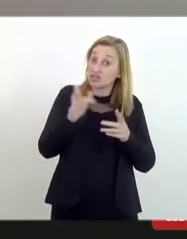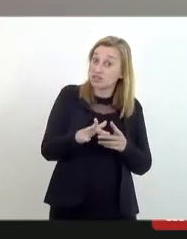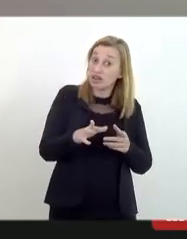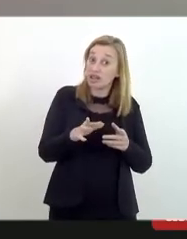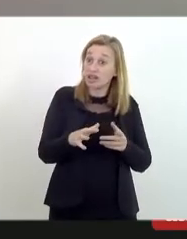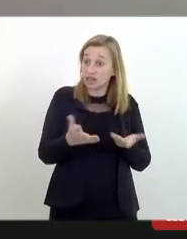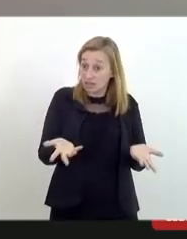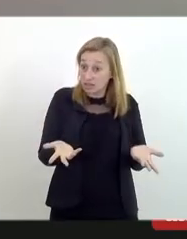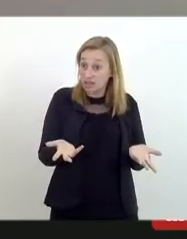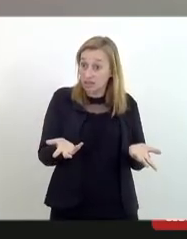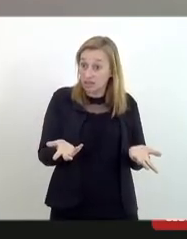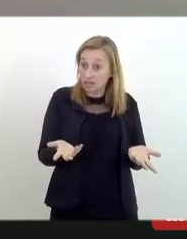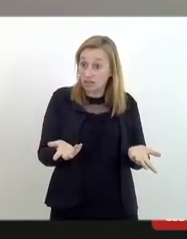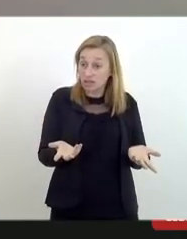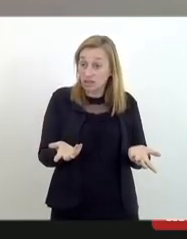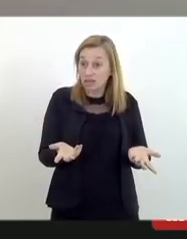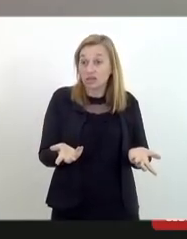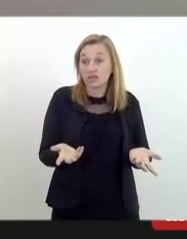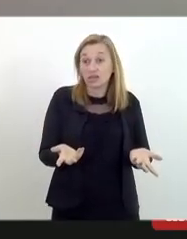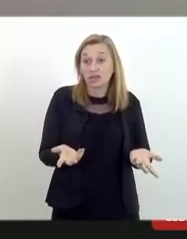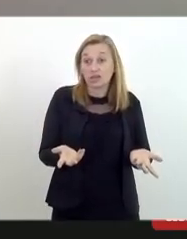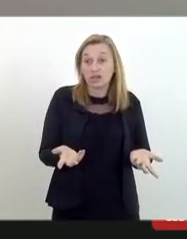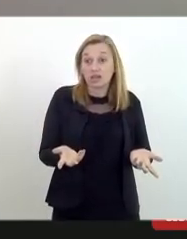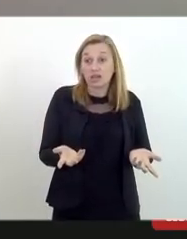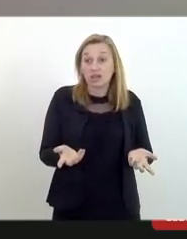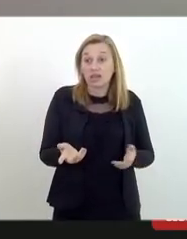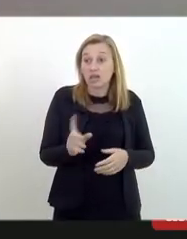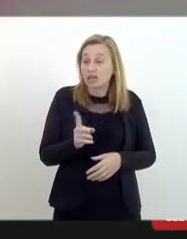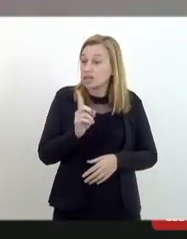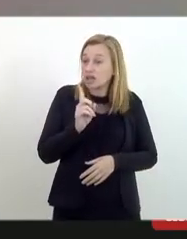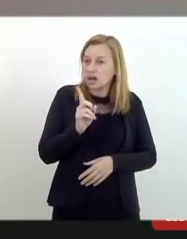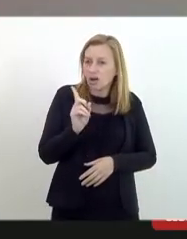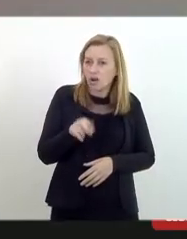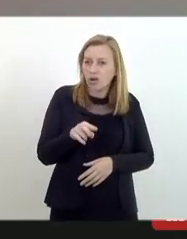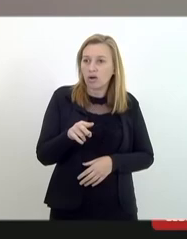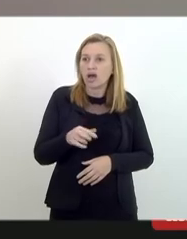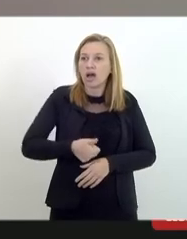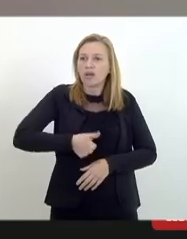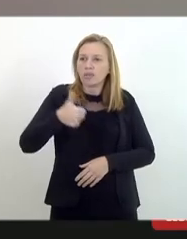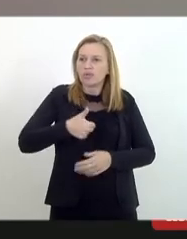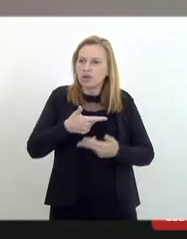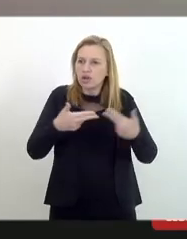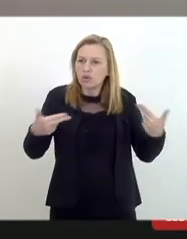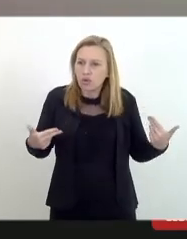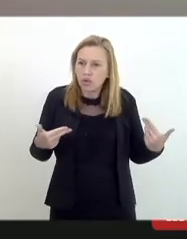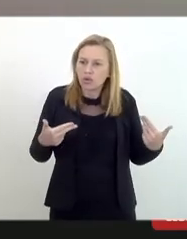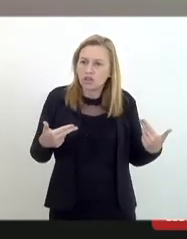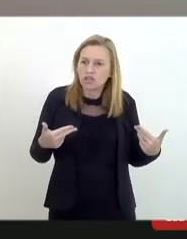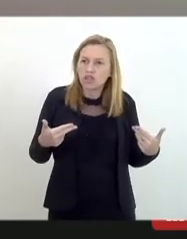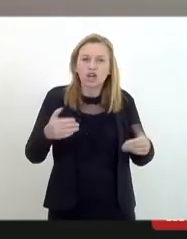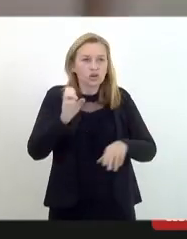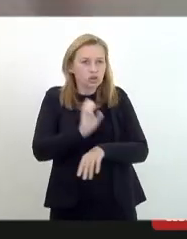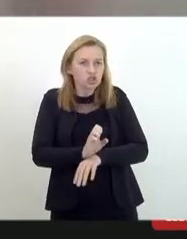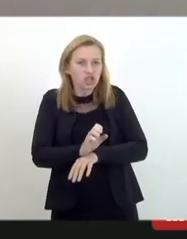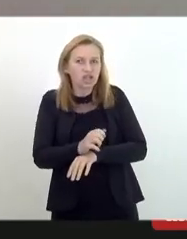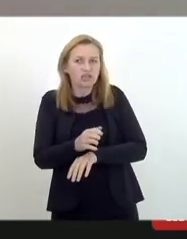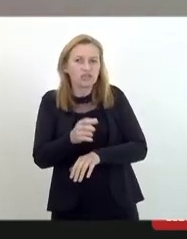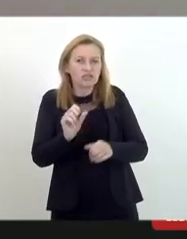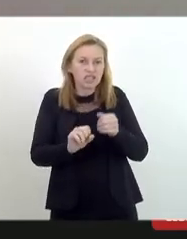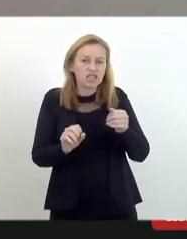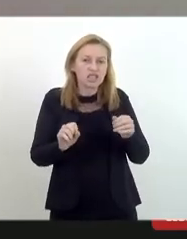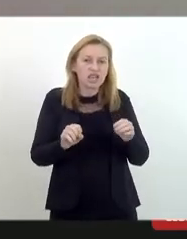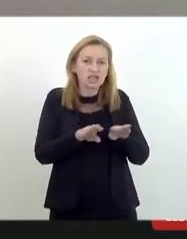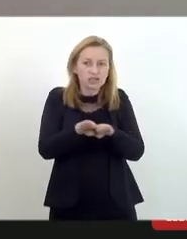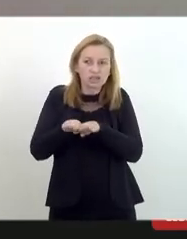Exu seja lá quem for eles não são a primeira coisa que o Estado deveria fazer é tratar igual